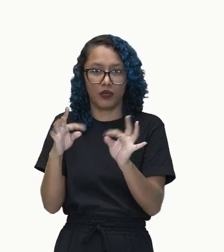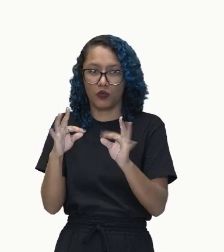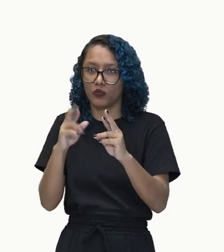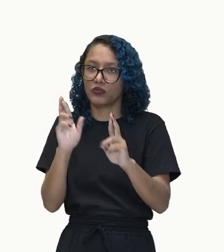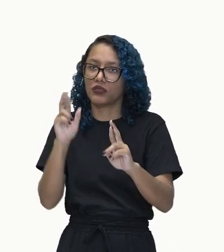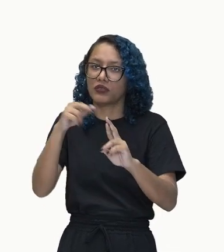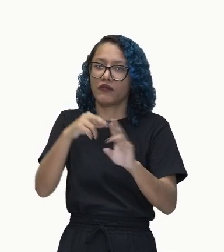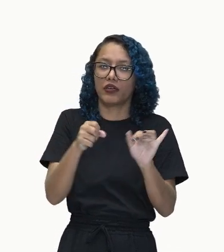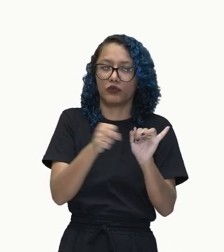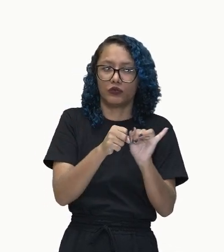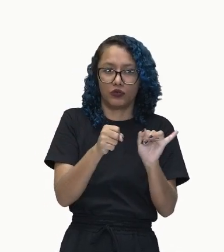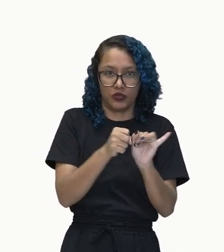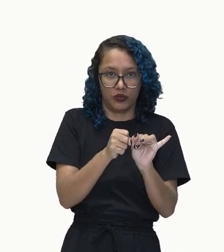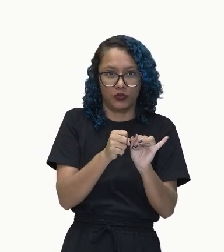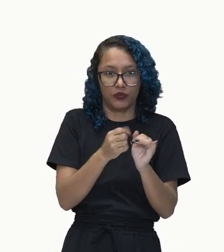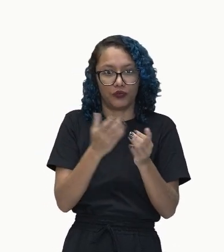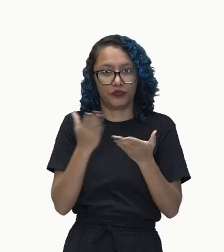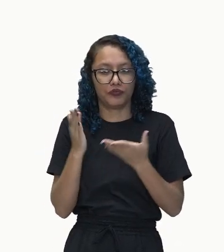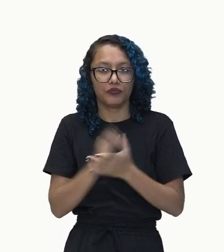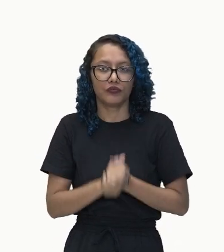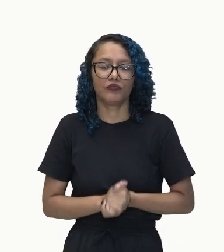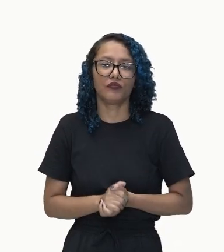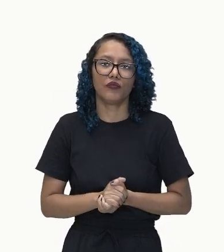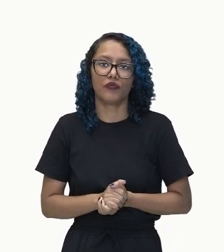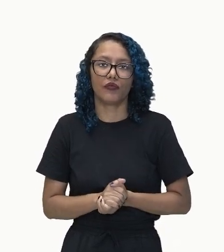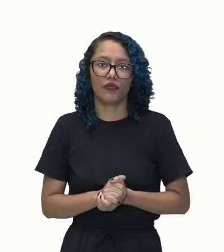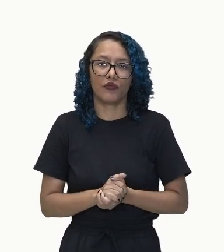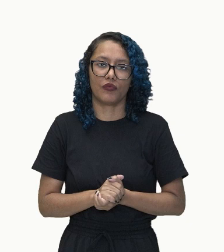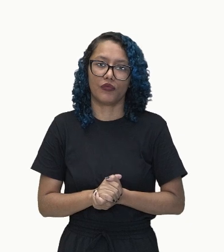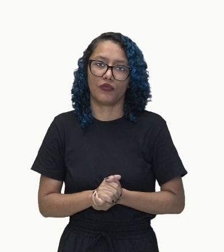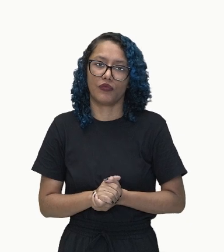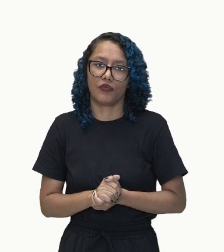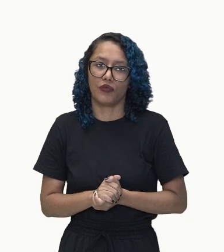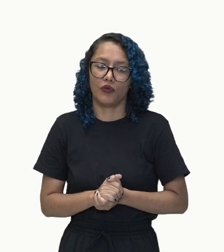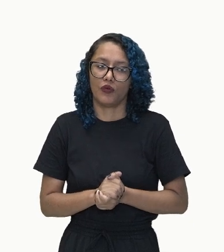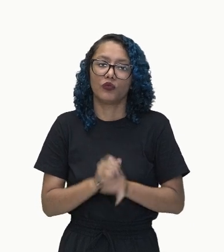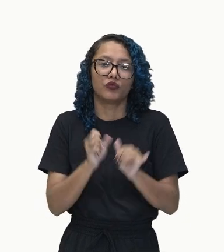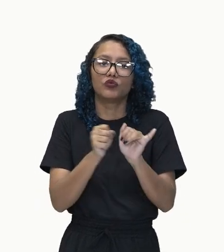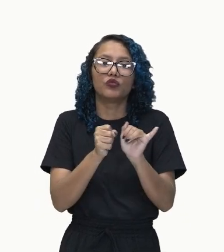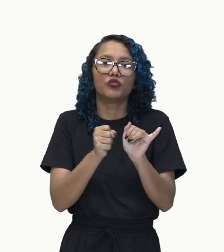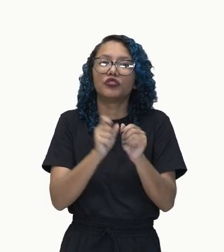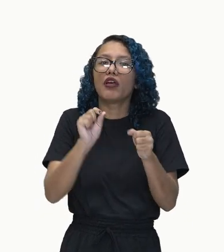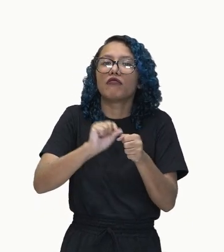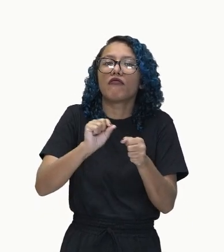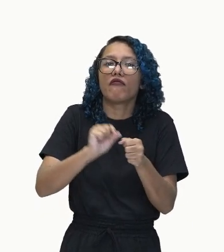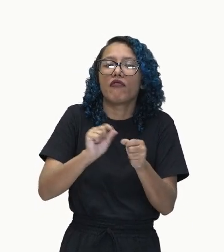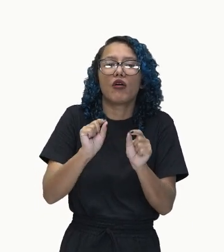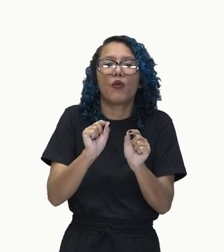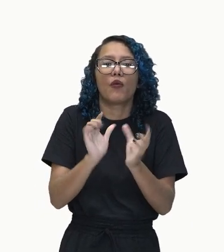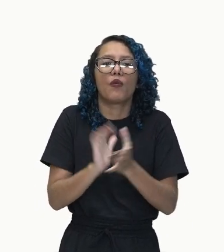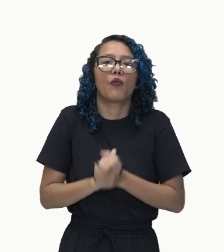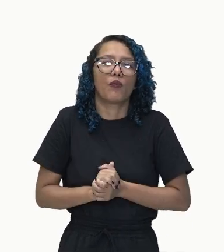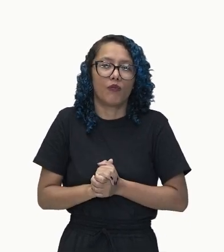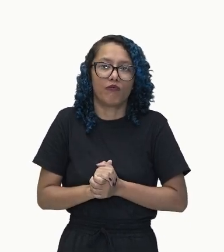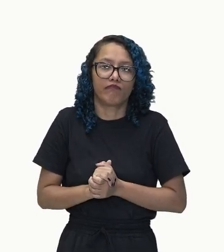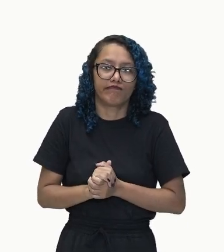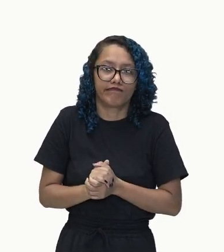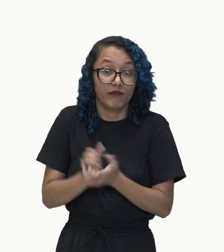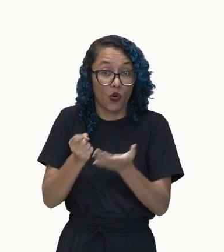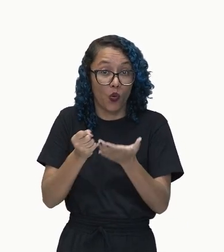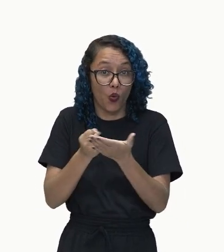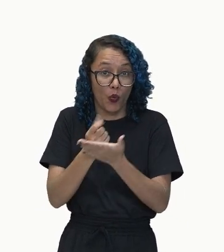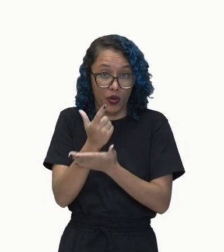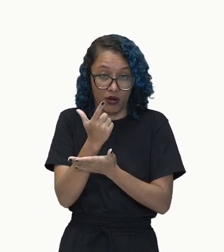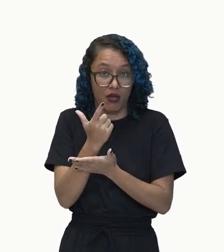O que se fala do sujeito. O que que fala dele aqui? Do meu amigo? Que ele comprou dois lápis.